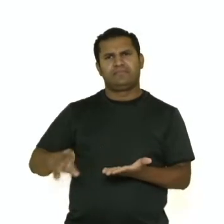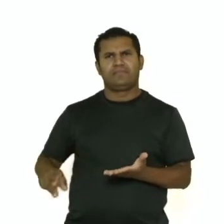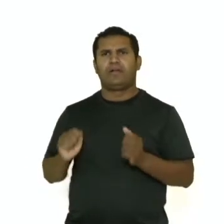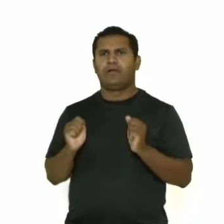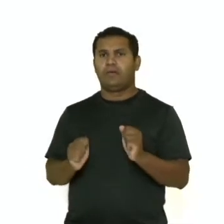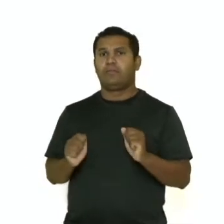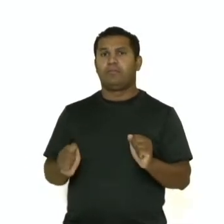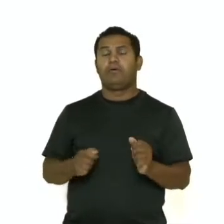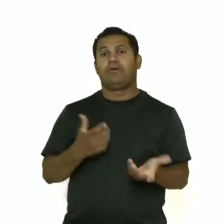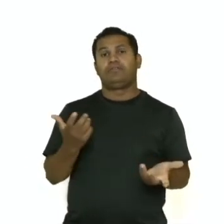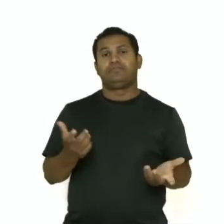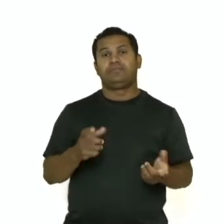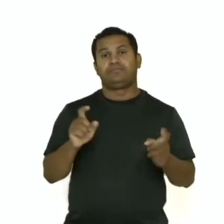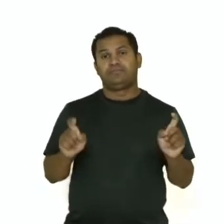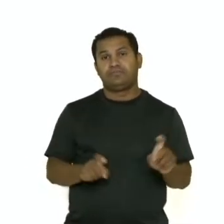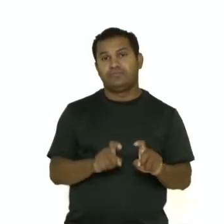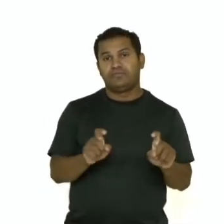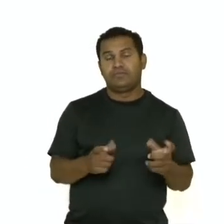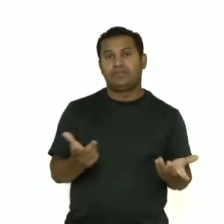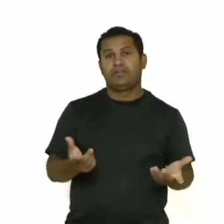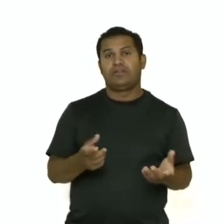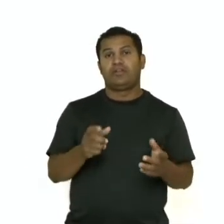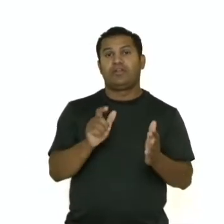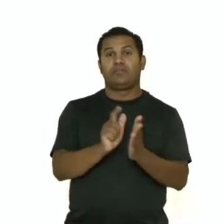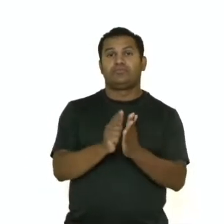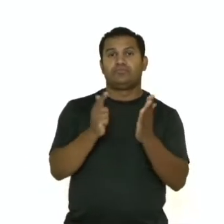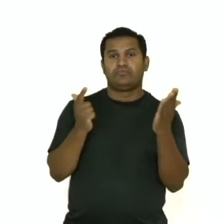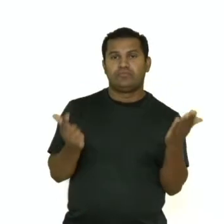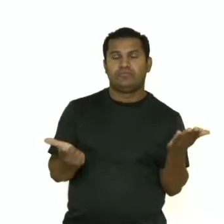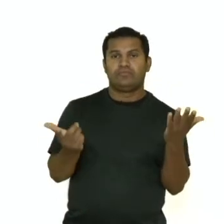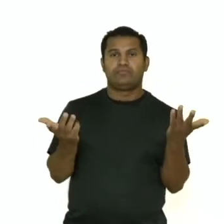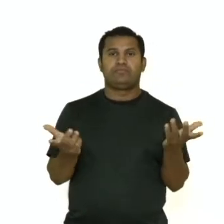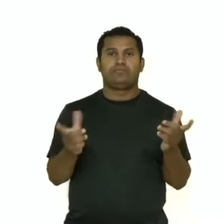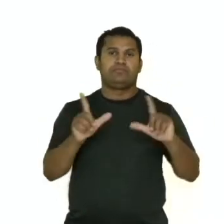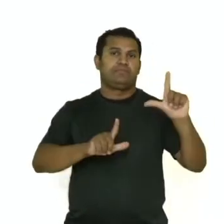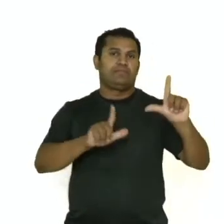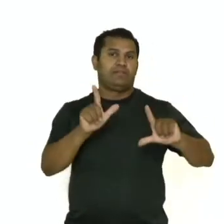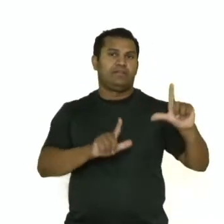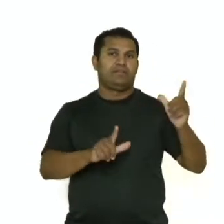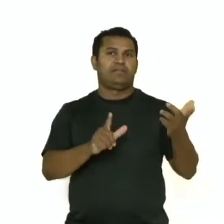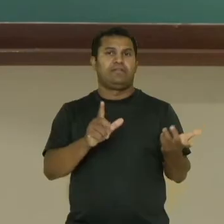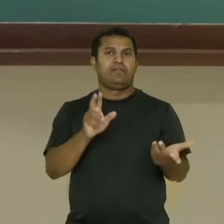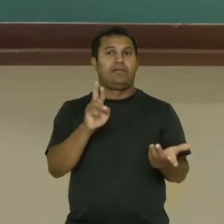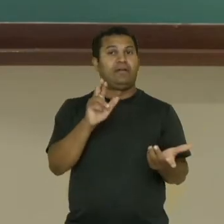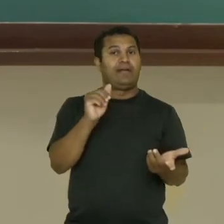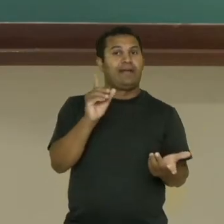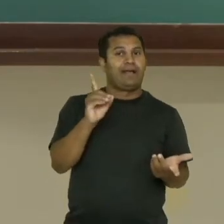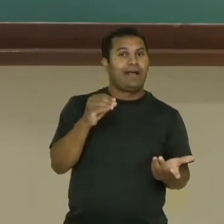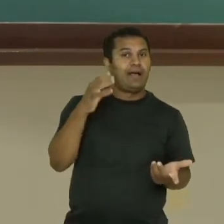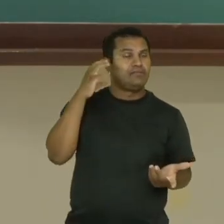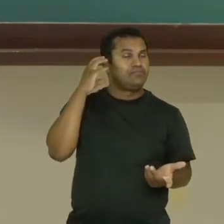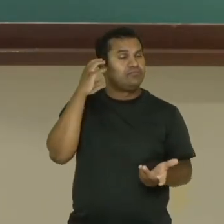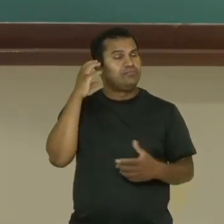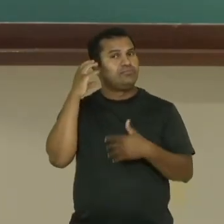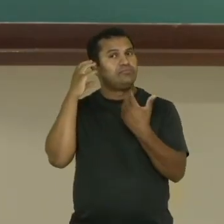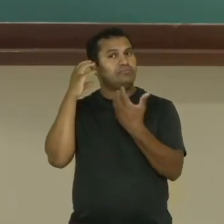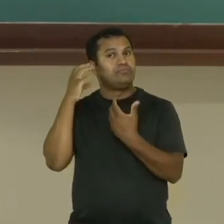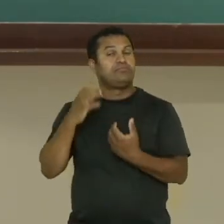E o que mais ele tem? Elementos que não são encontrados na notícia. Porque enquanto a notícia